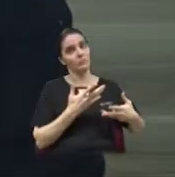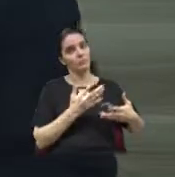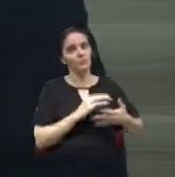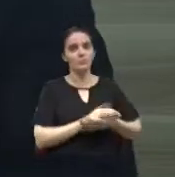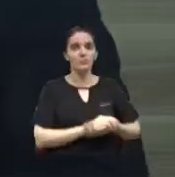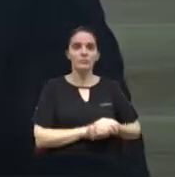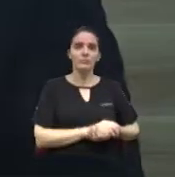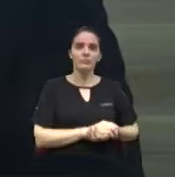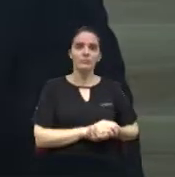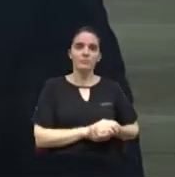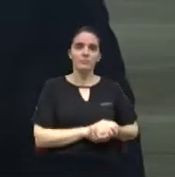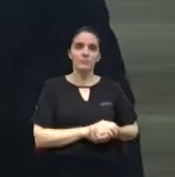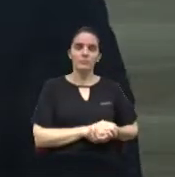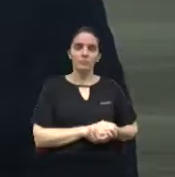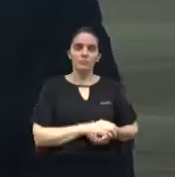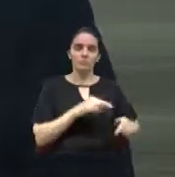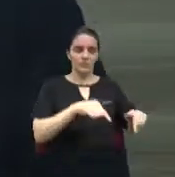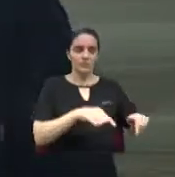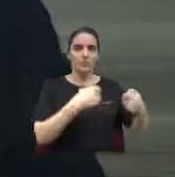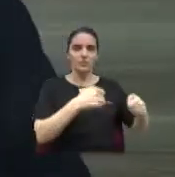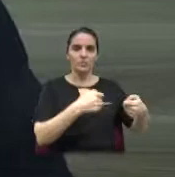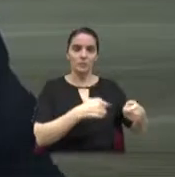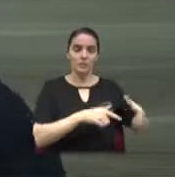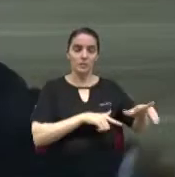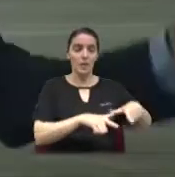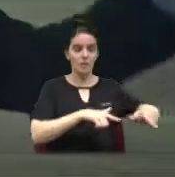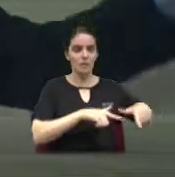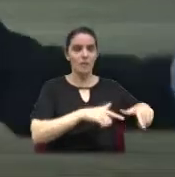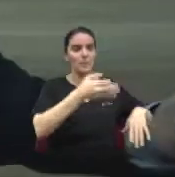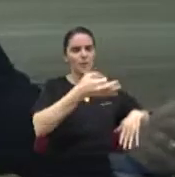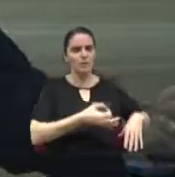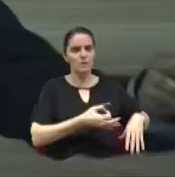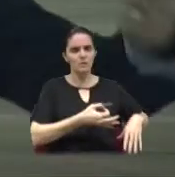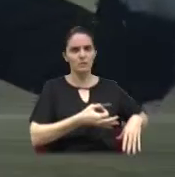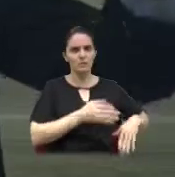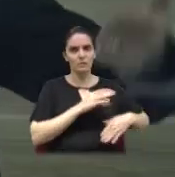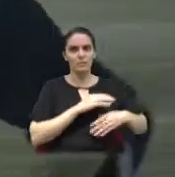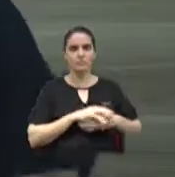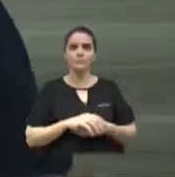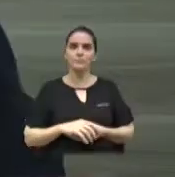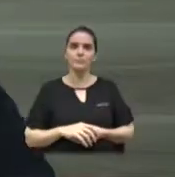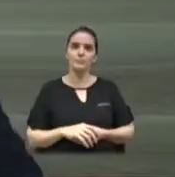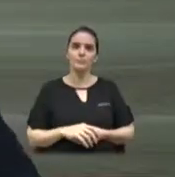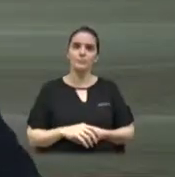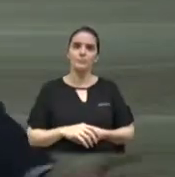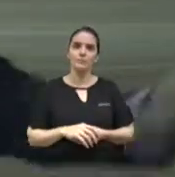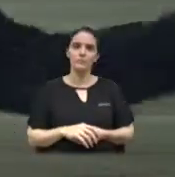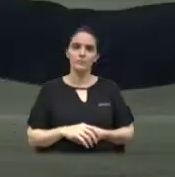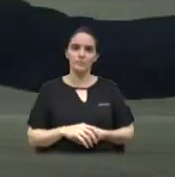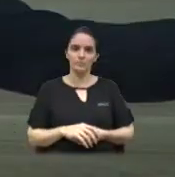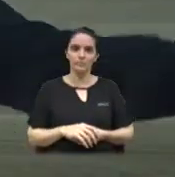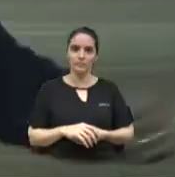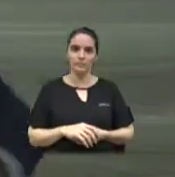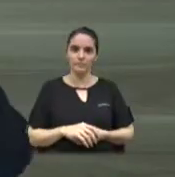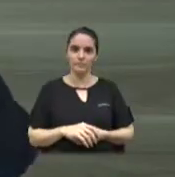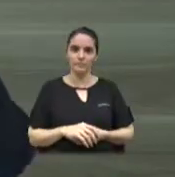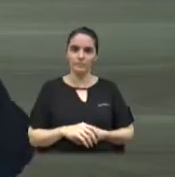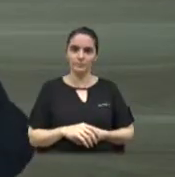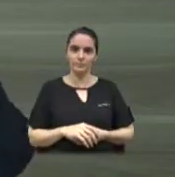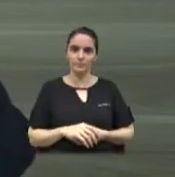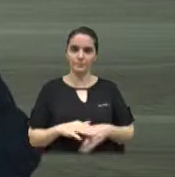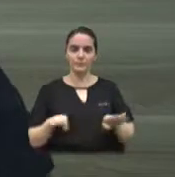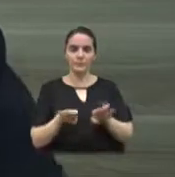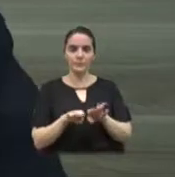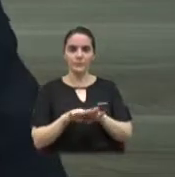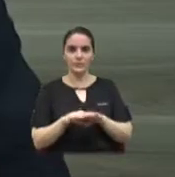o trabalho de forma irregular na cidade, promovendo transtorno, desvalorização do imóvel, e levando ainda com